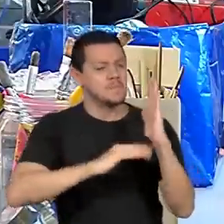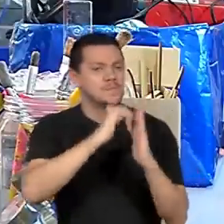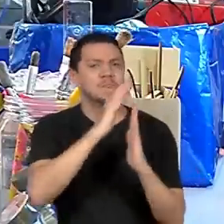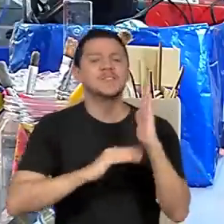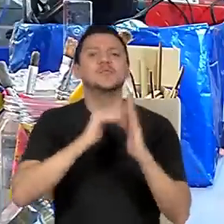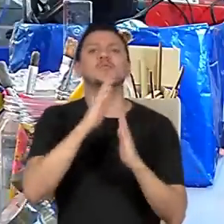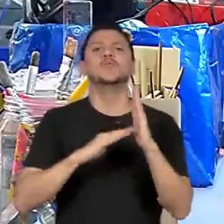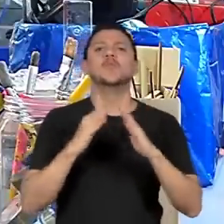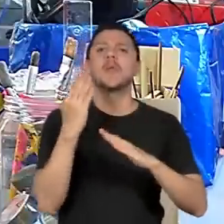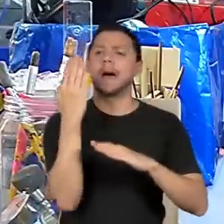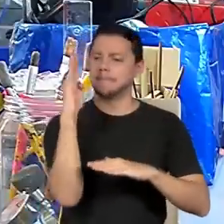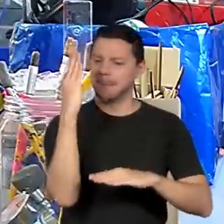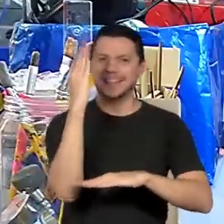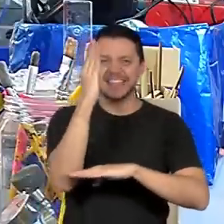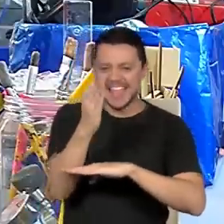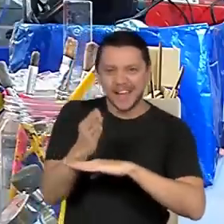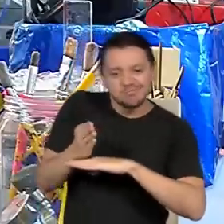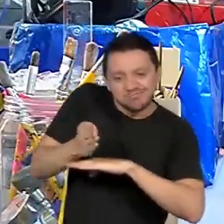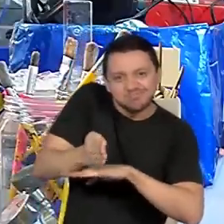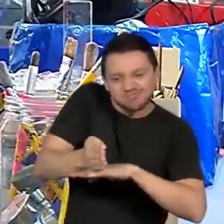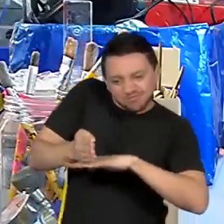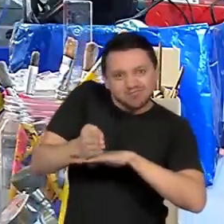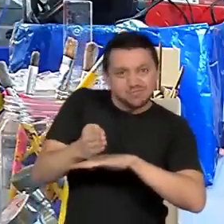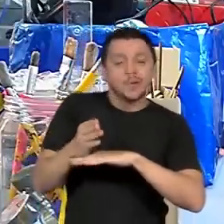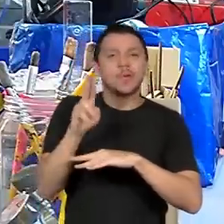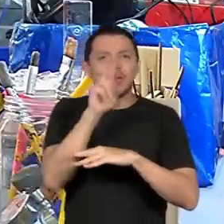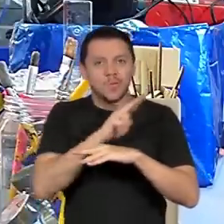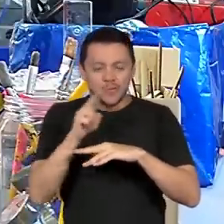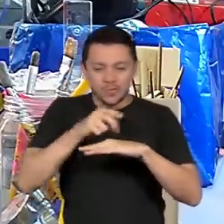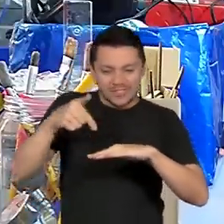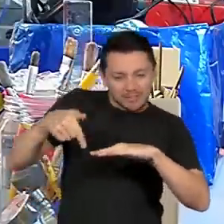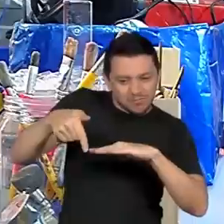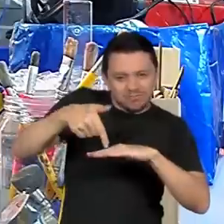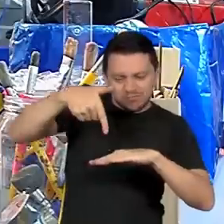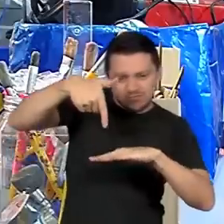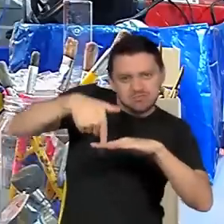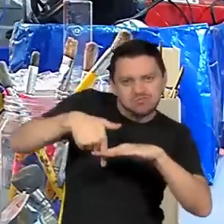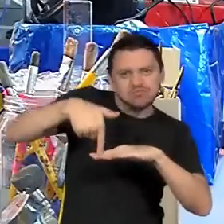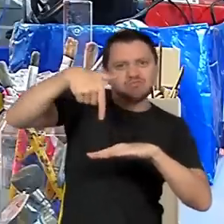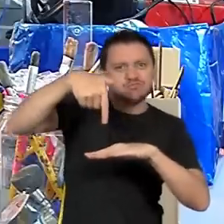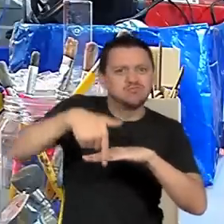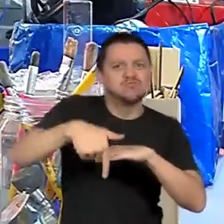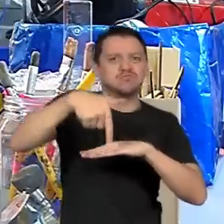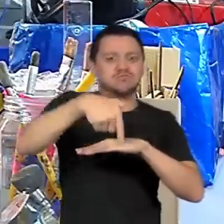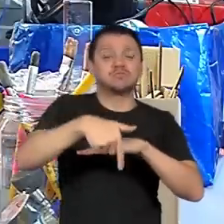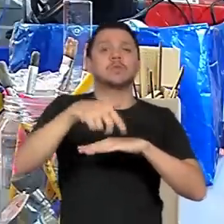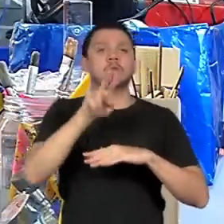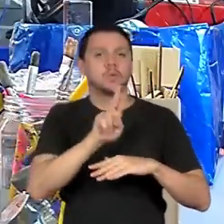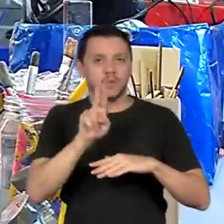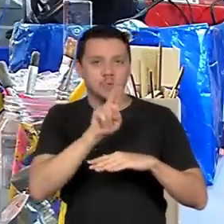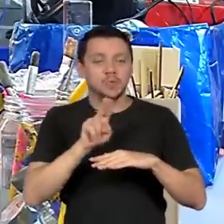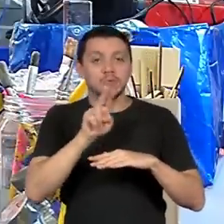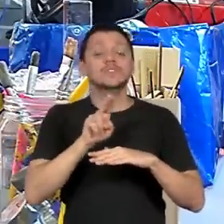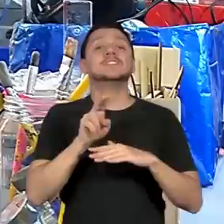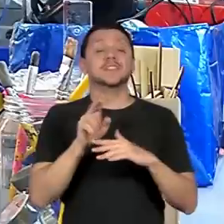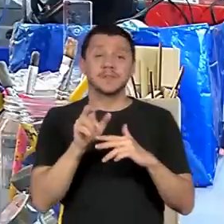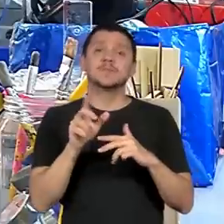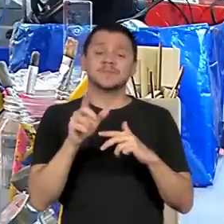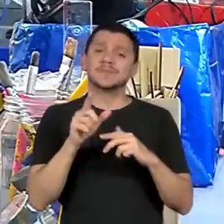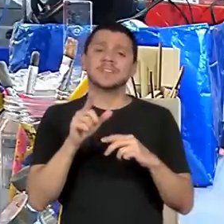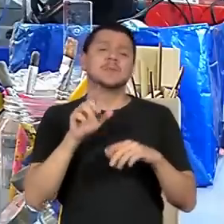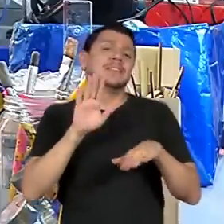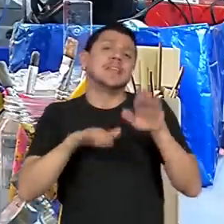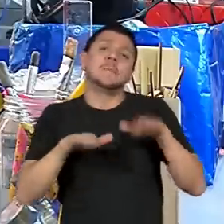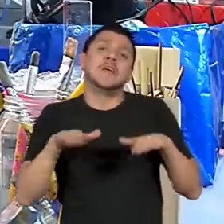os alunos usam furadeira, eles usam retífica. E dentro de alguns projetos, é que depende muito do